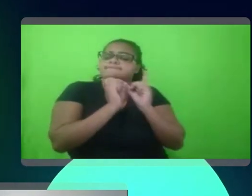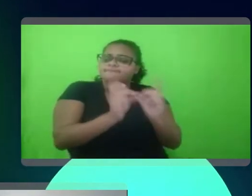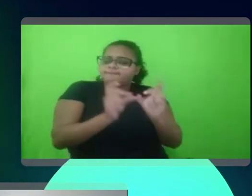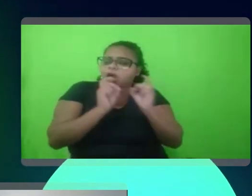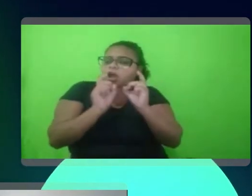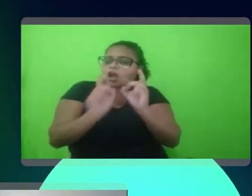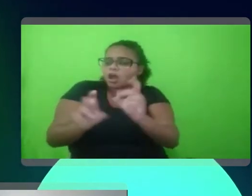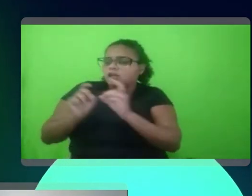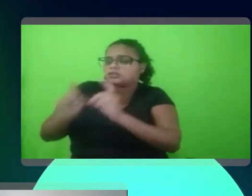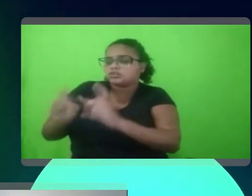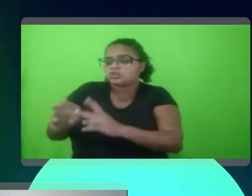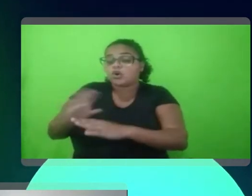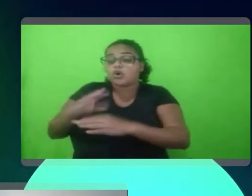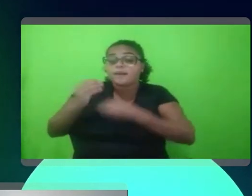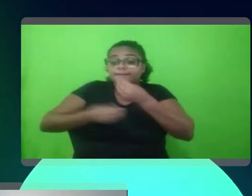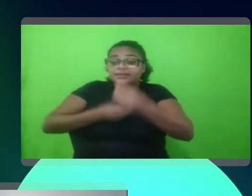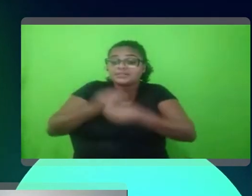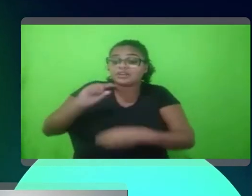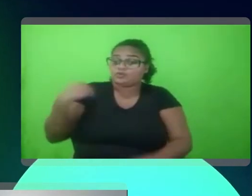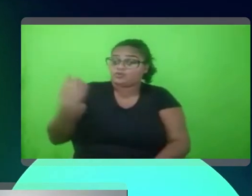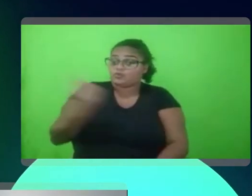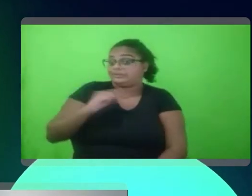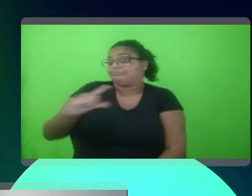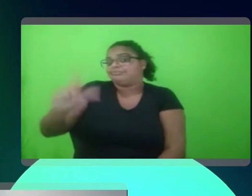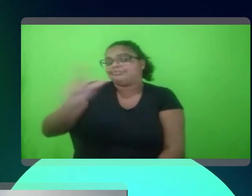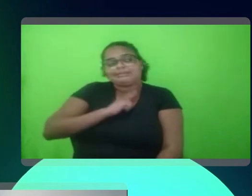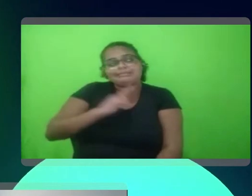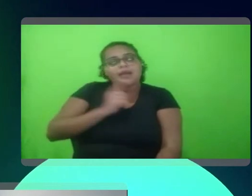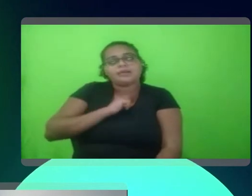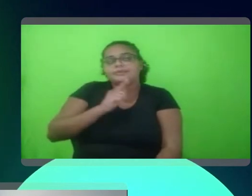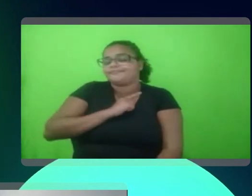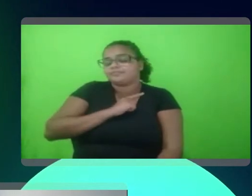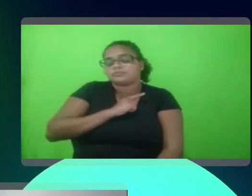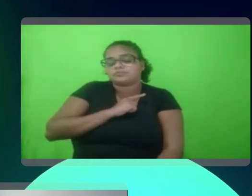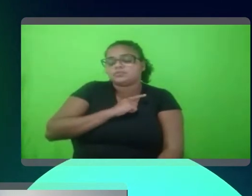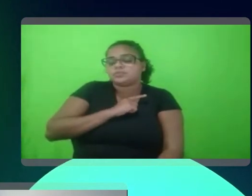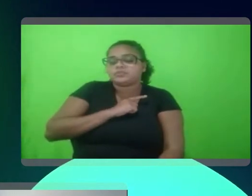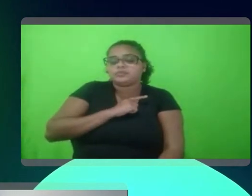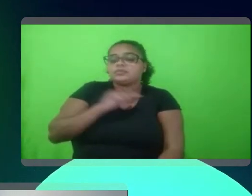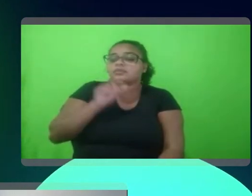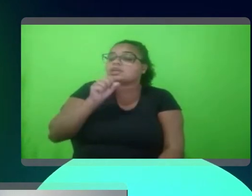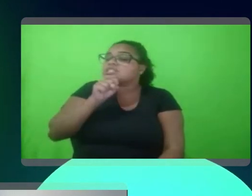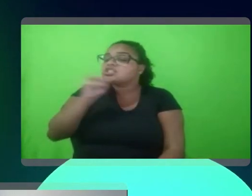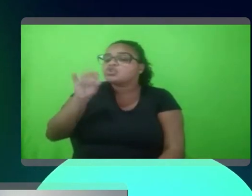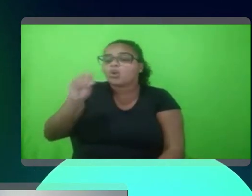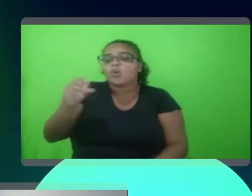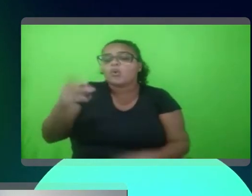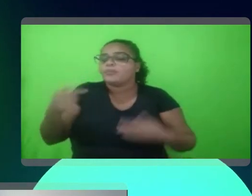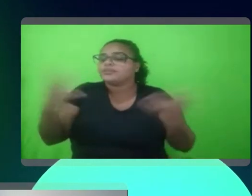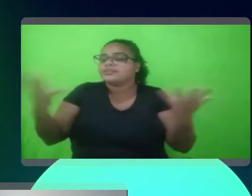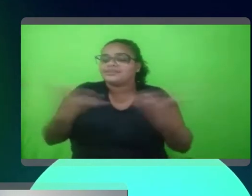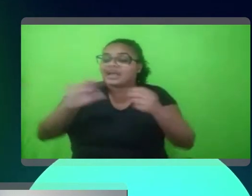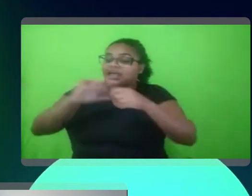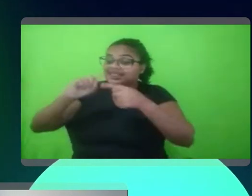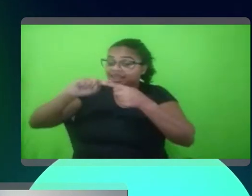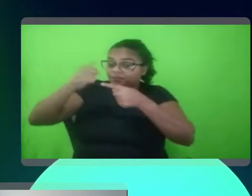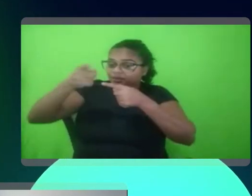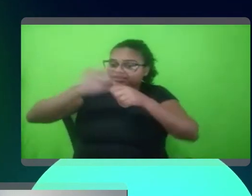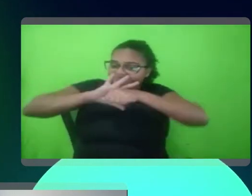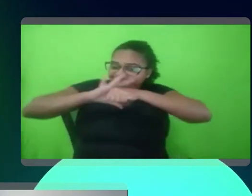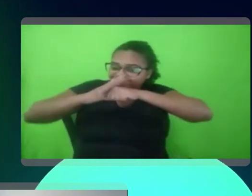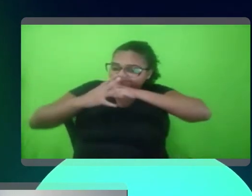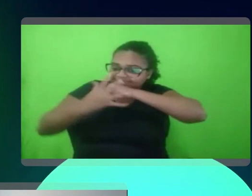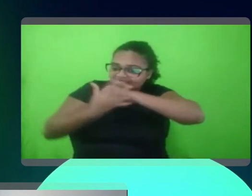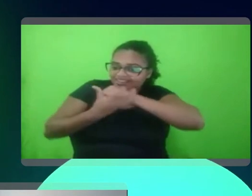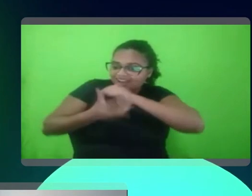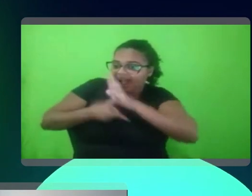existem, entendeu? Imagino, inclusive, que isso tenha sido, quer dizer, isso é algo que é pré-pandemia, entendeu? Isso